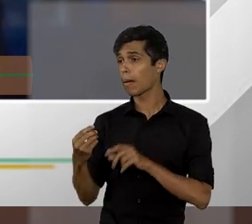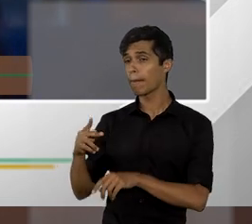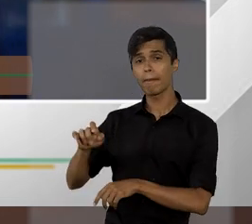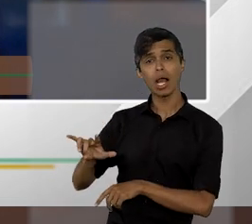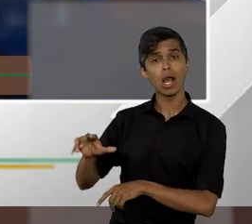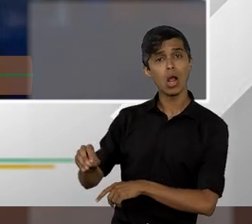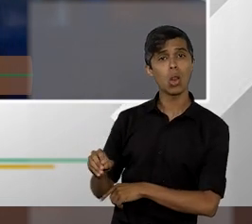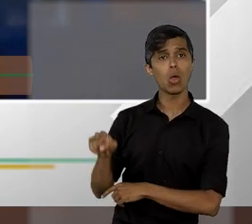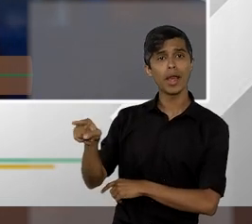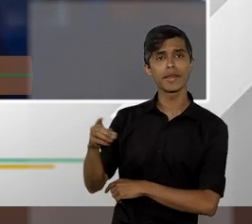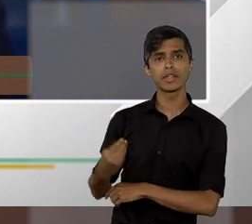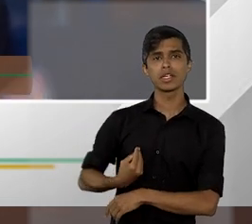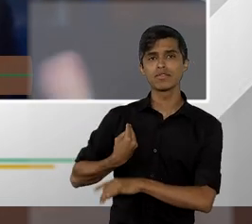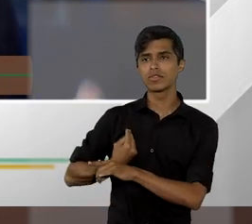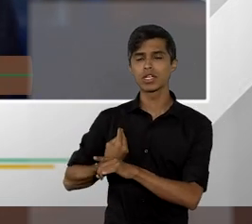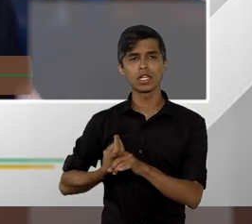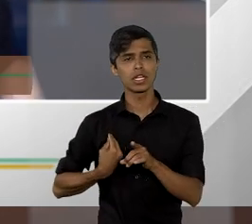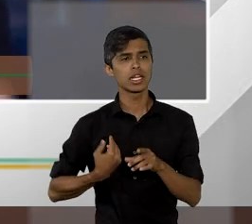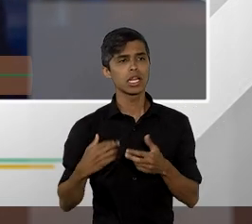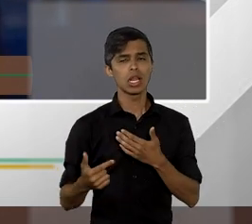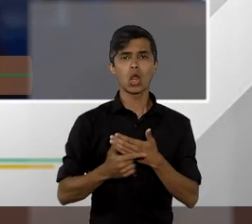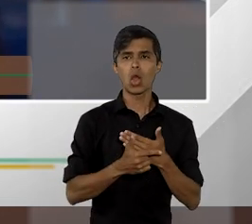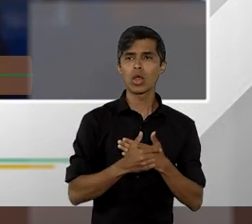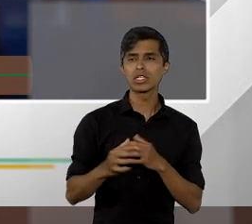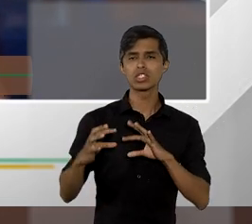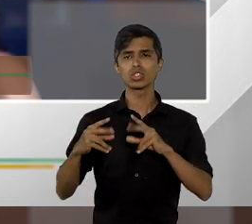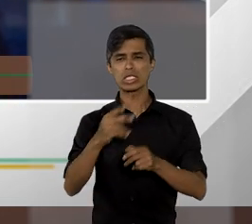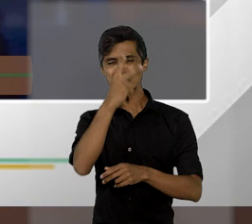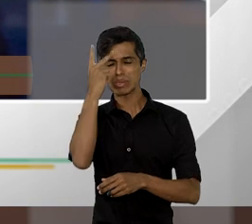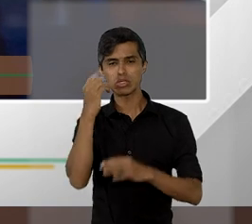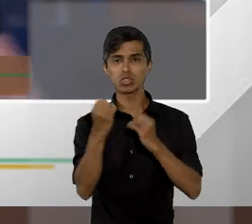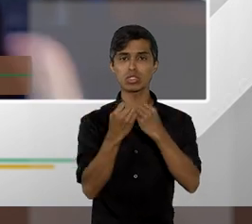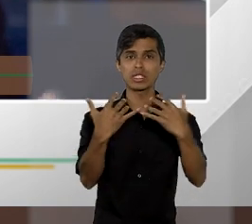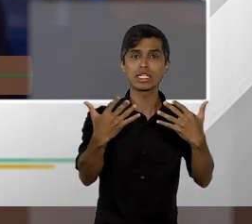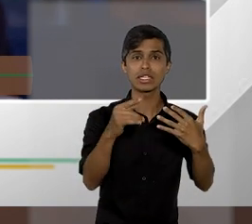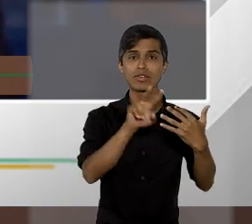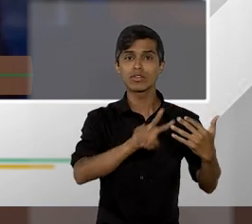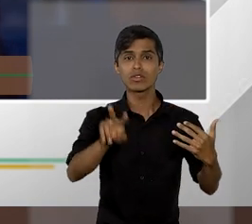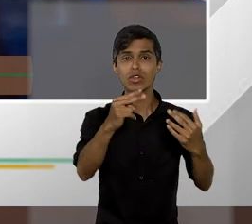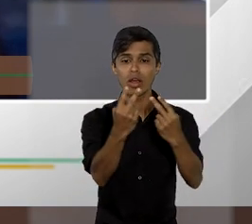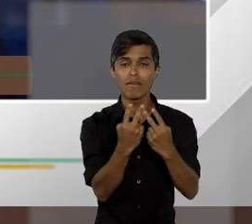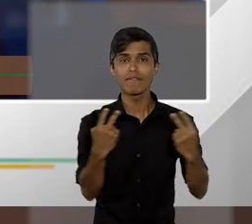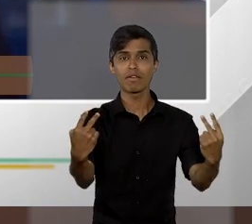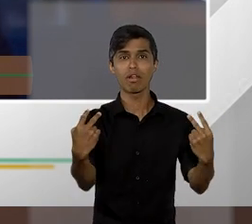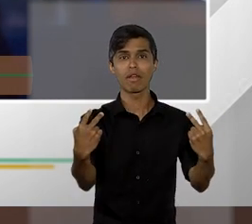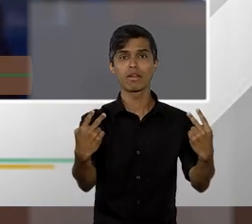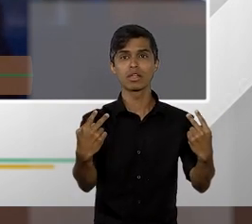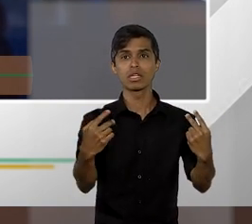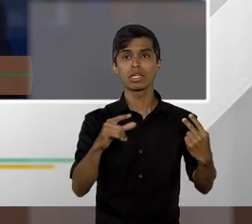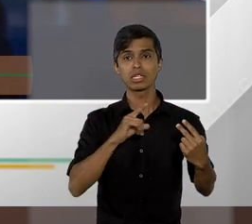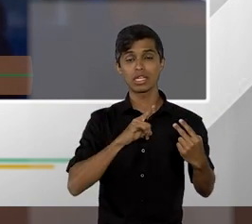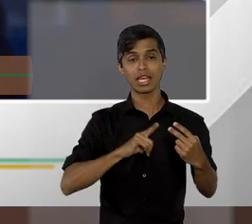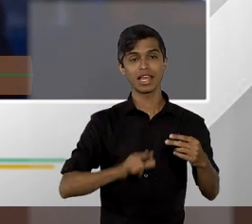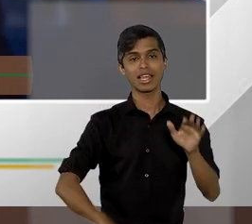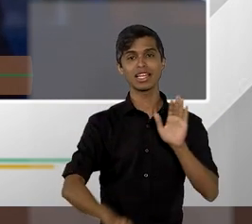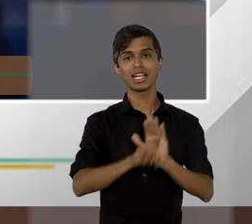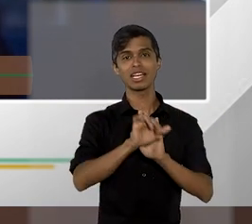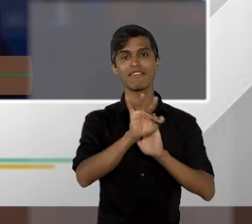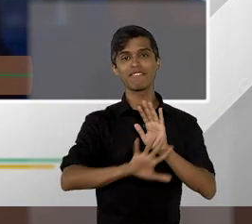daqueles homens e daquelas mulheres que estão nos ouvindo ou nos vendo, é regida por lei federal.